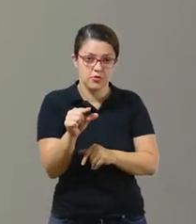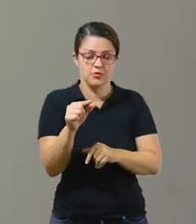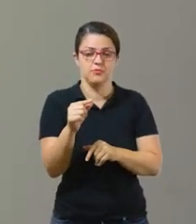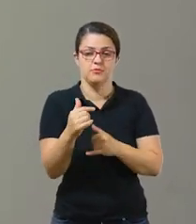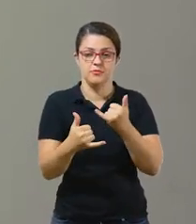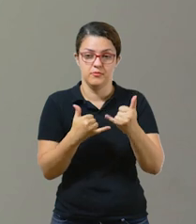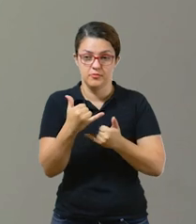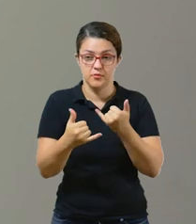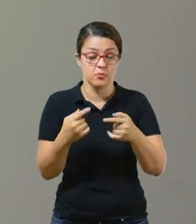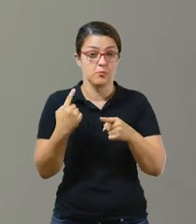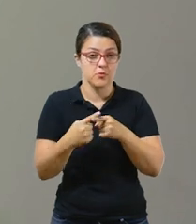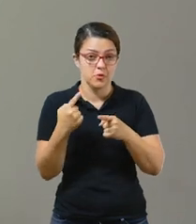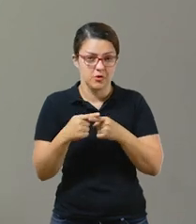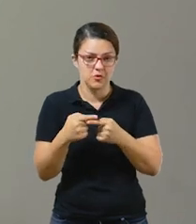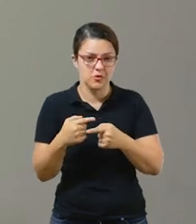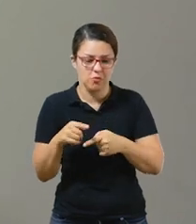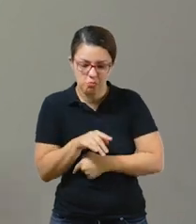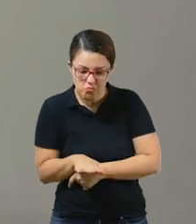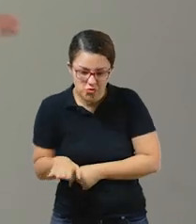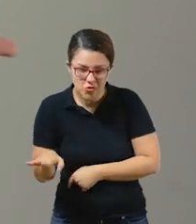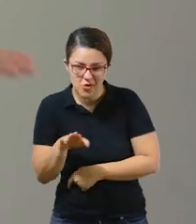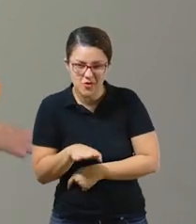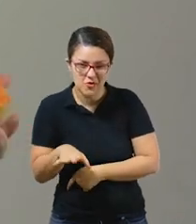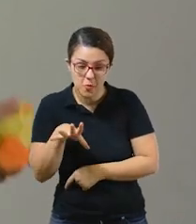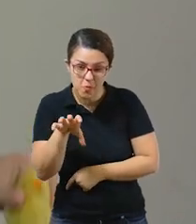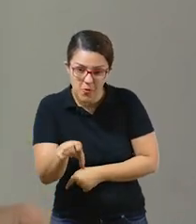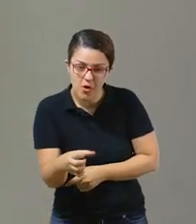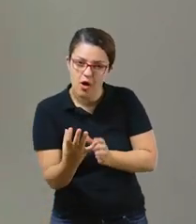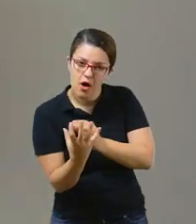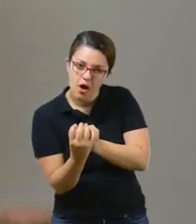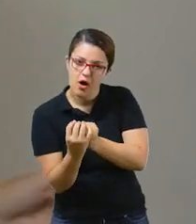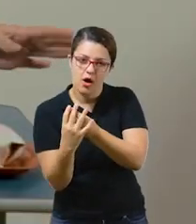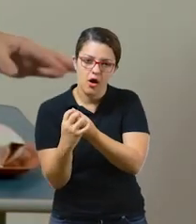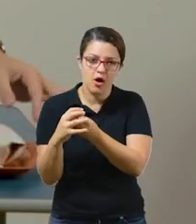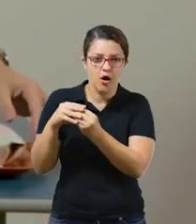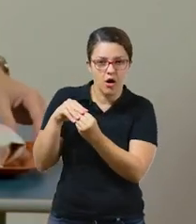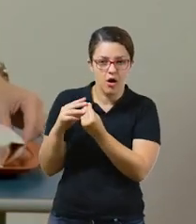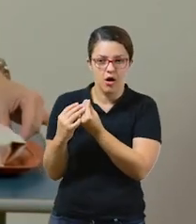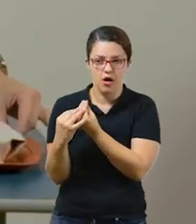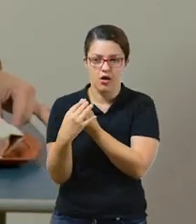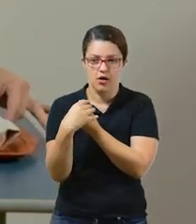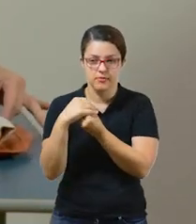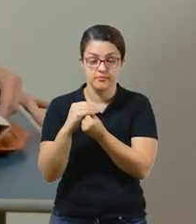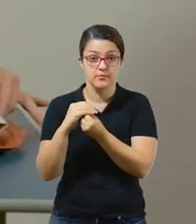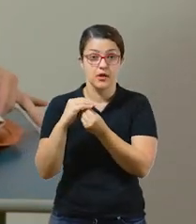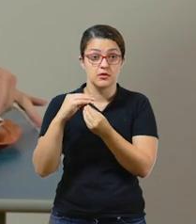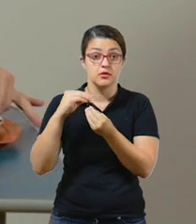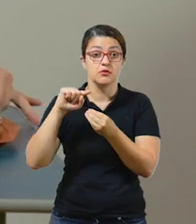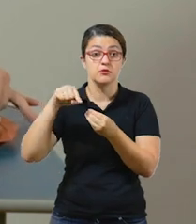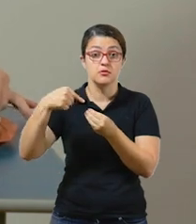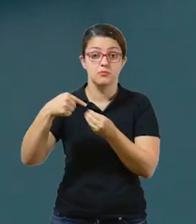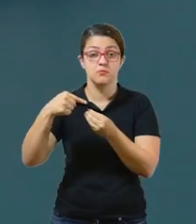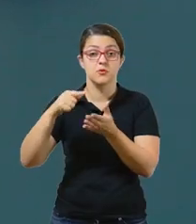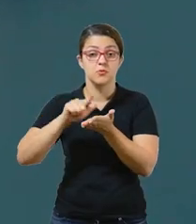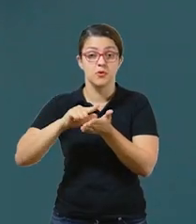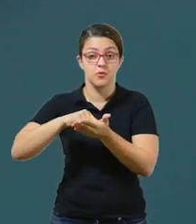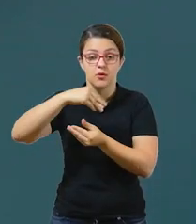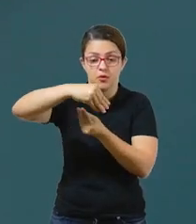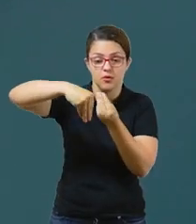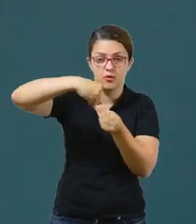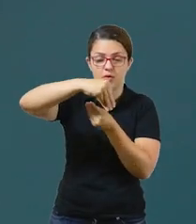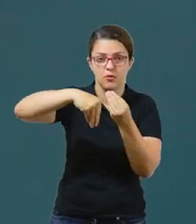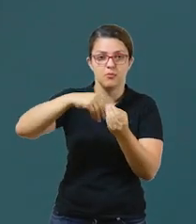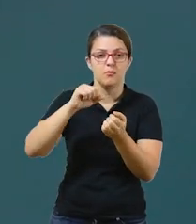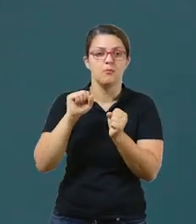os pequenininhos para caber na mão dele, fica mais fácil para a criança palpar. E aí você vai embrulhar com os papéis que você tiver em casa. Aqui eu